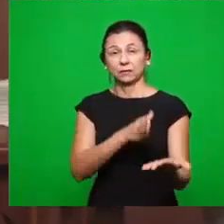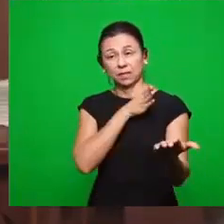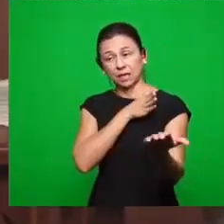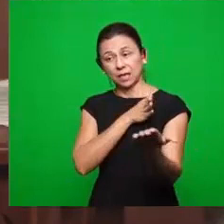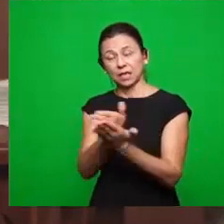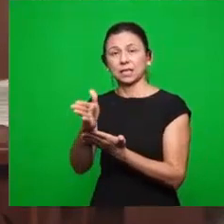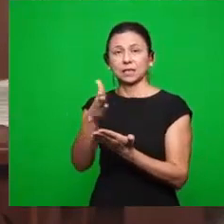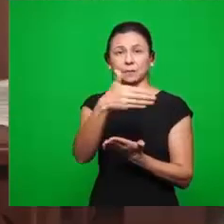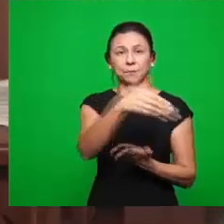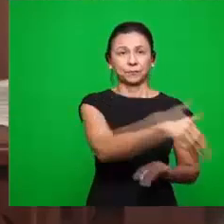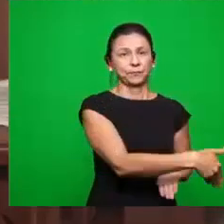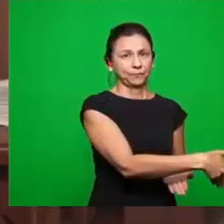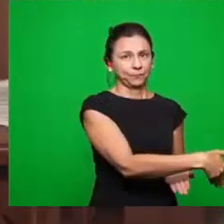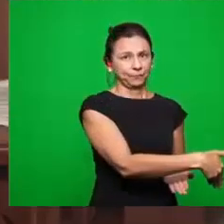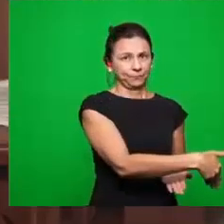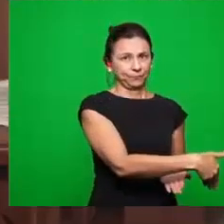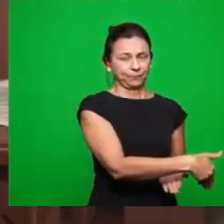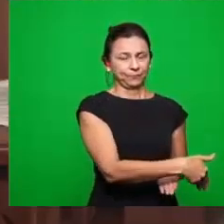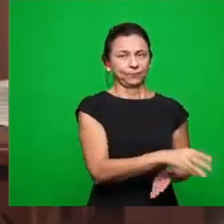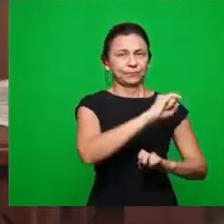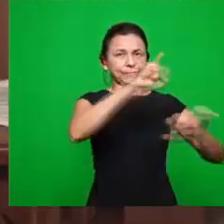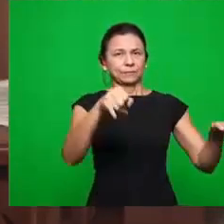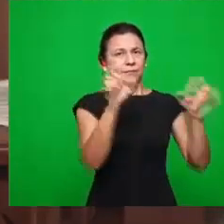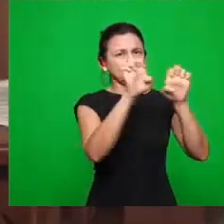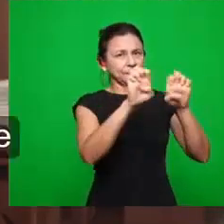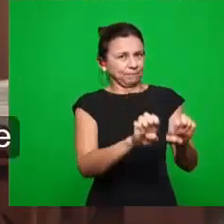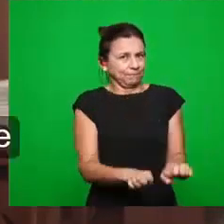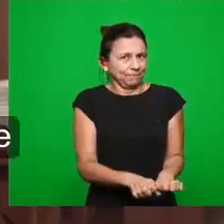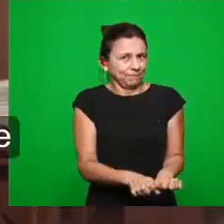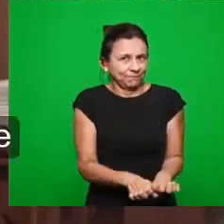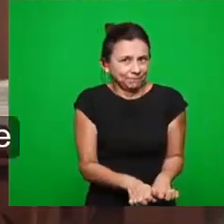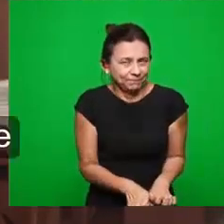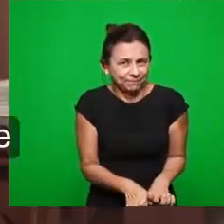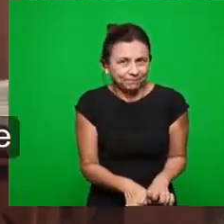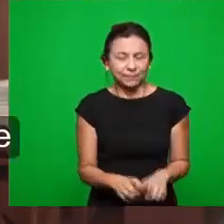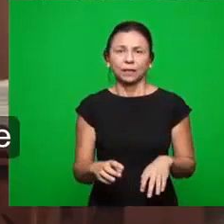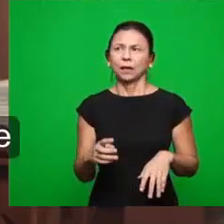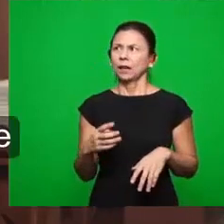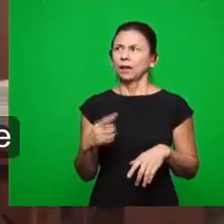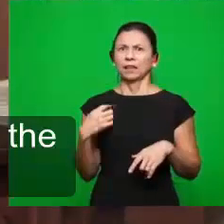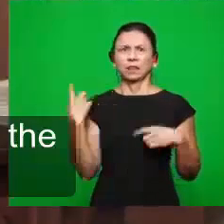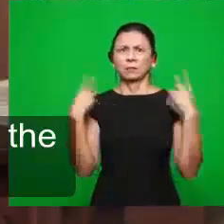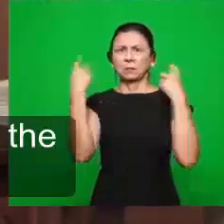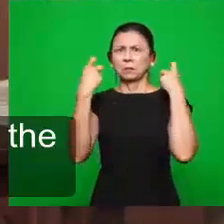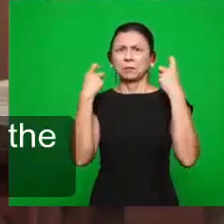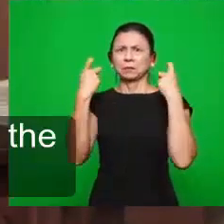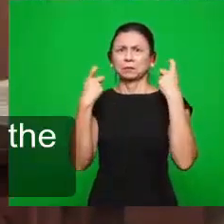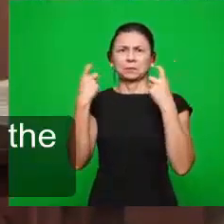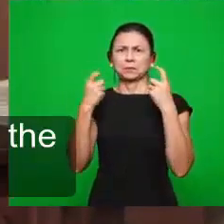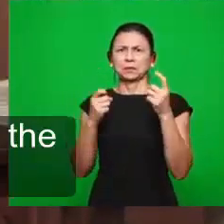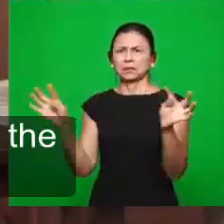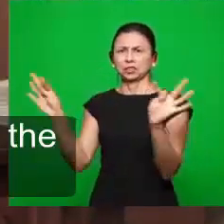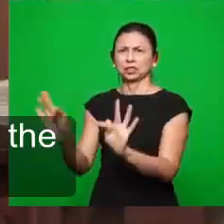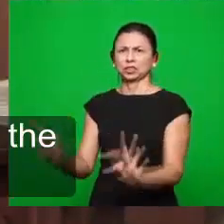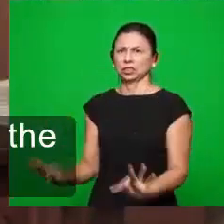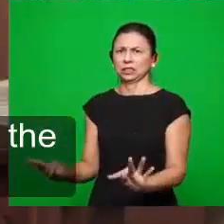de Jezabel. Então, essa é a repercussão para nós hoje. Nós não estamos preocupados com o teatiro que já acabou, o povo